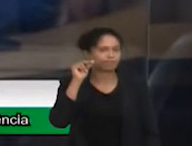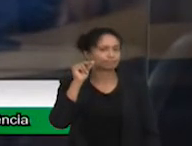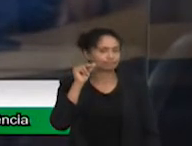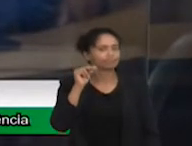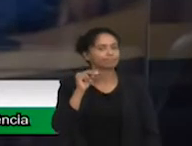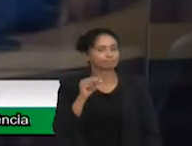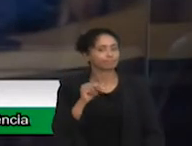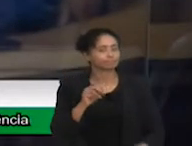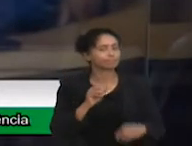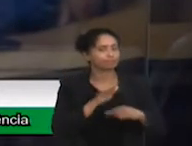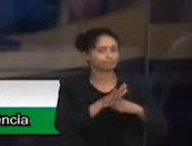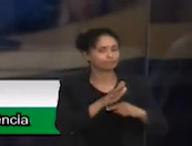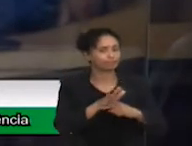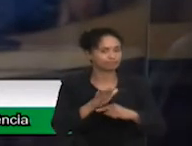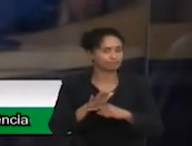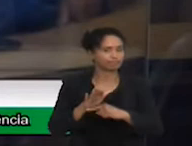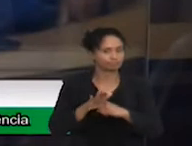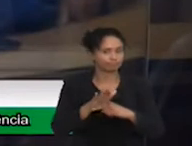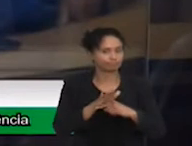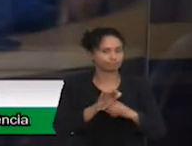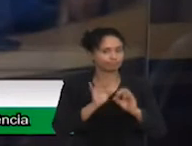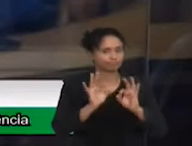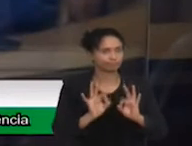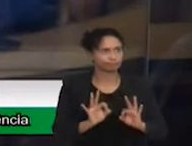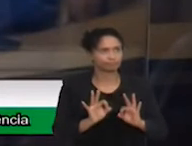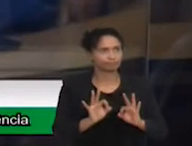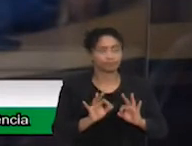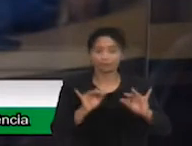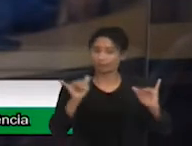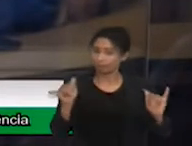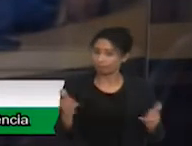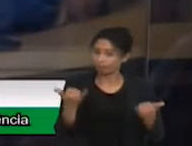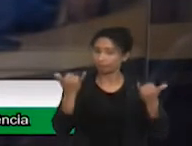Vamos explorar ao máximo, aproveitar, porque é direito nosso.